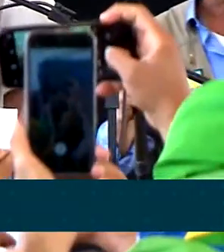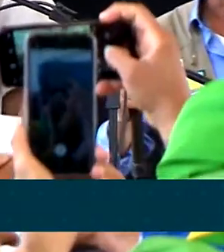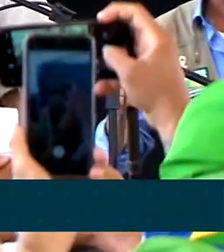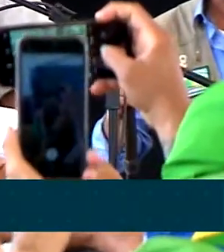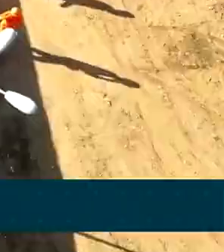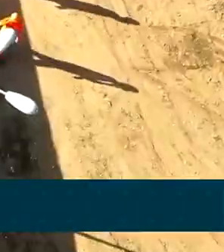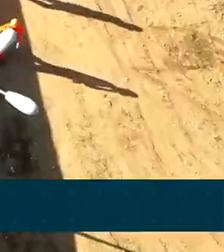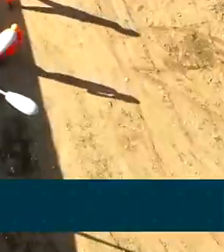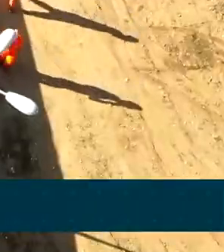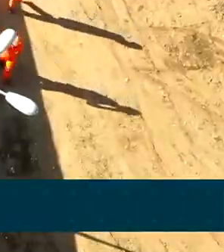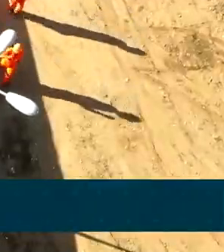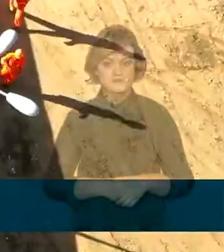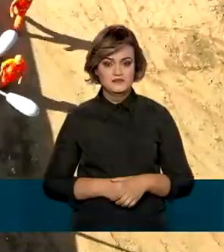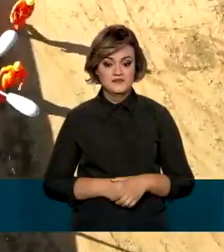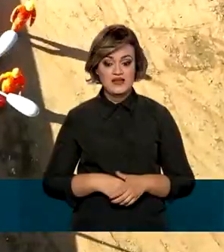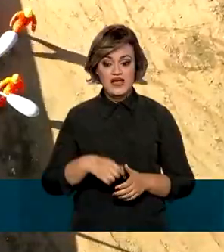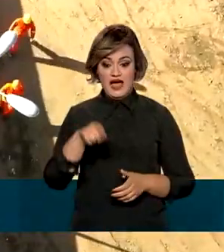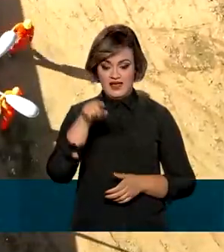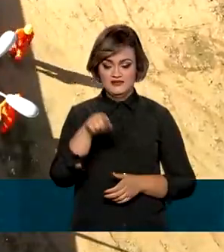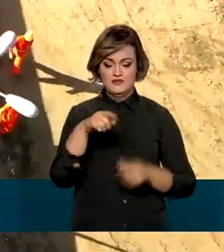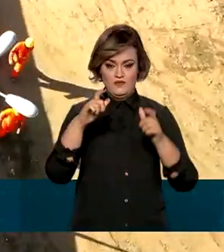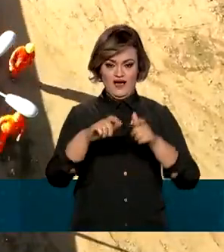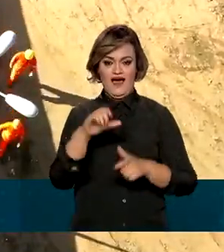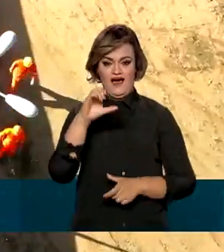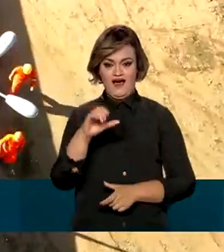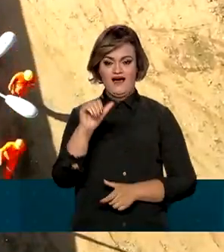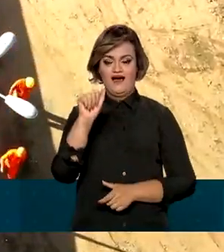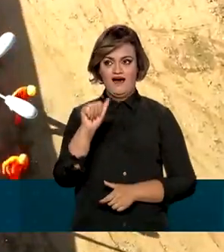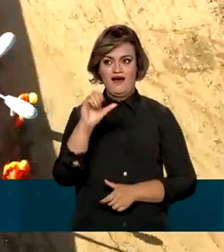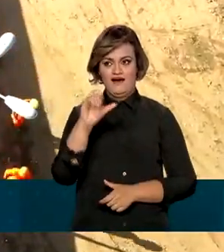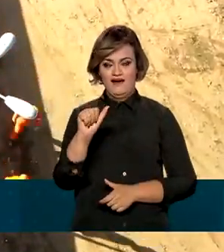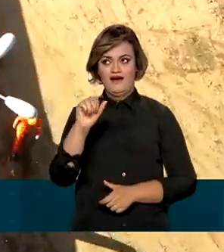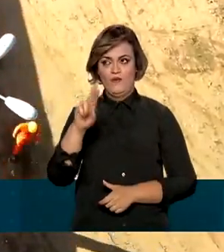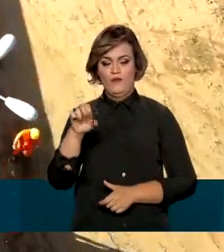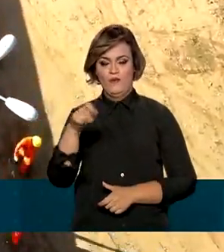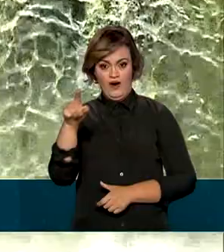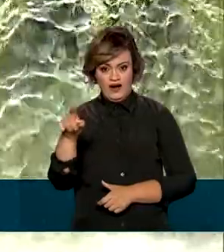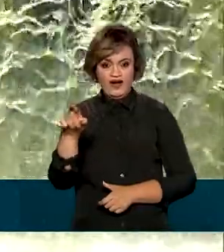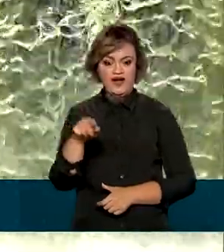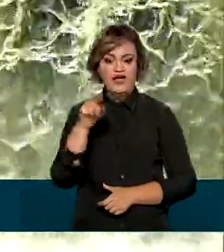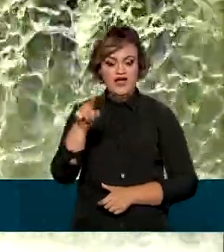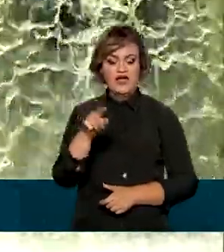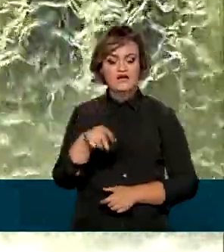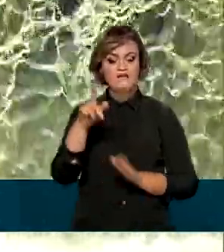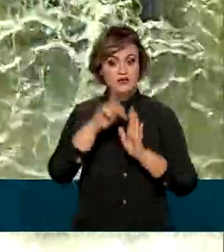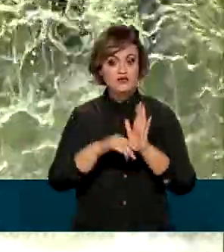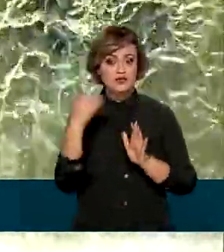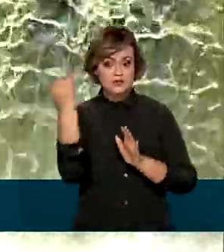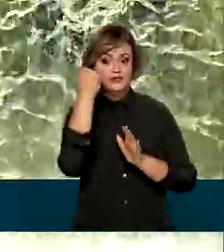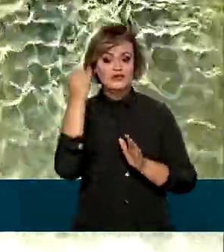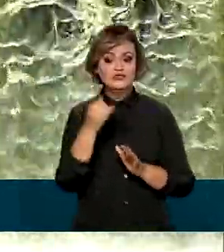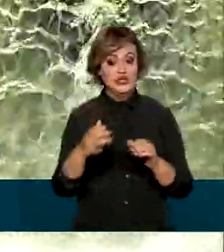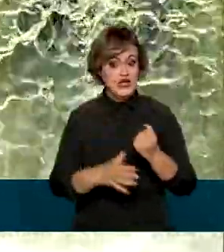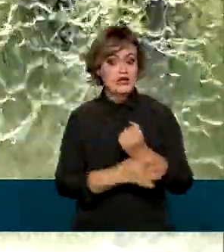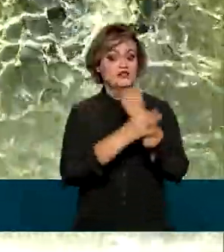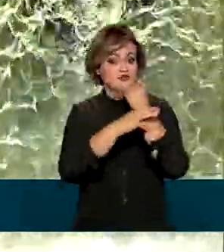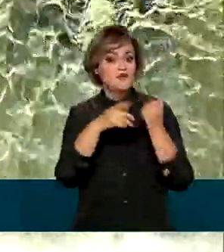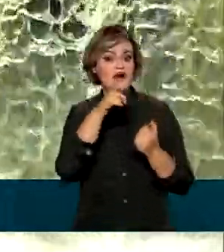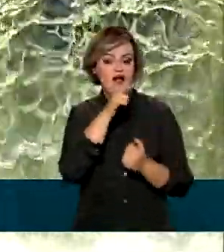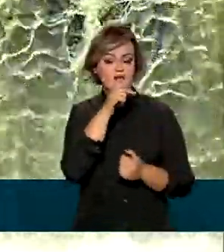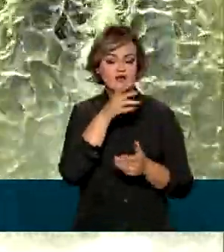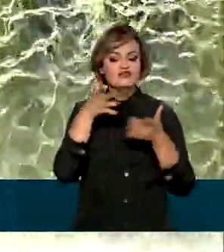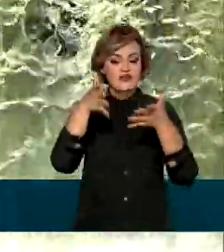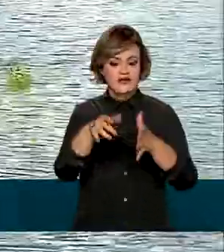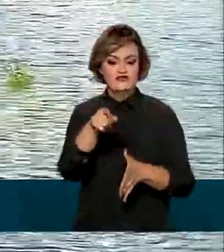liberdade. A represa de Acauã é parte importante do projeto e já garantiu a chegada de água até a cidade. Essas